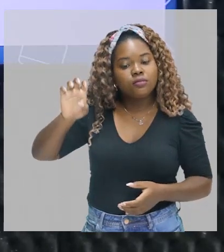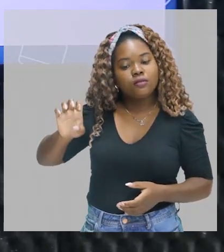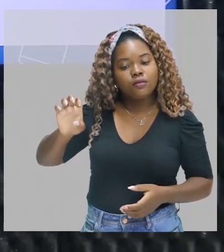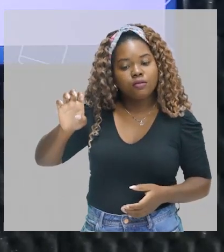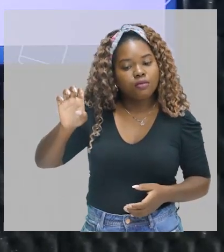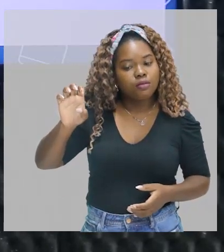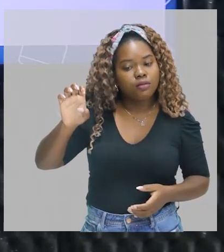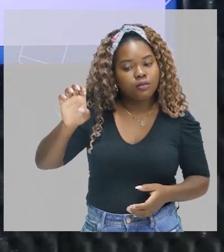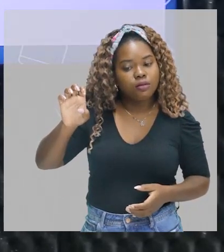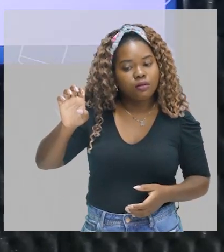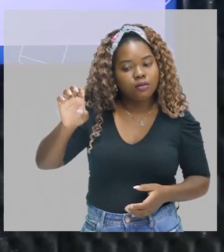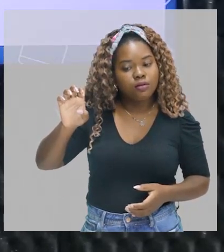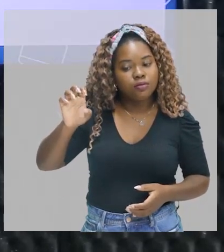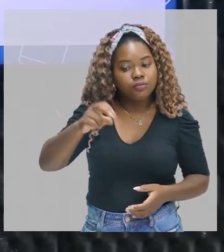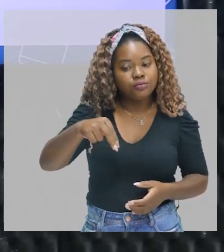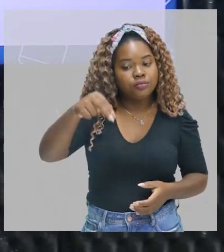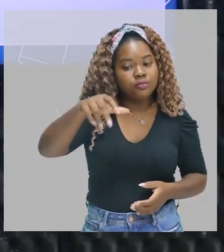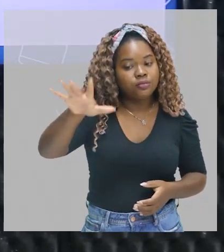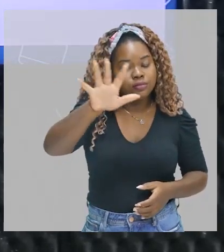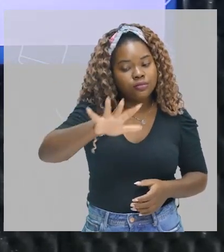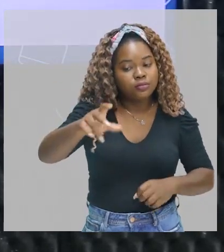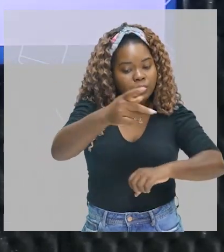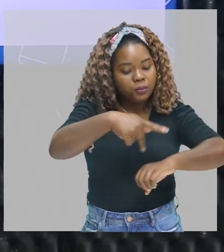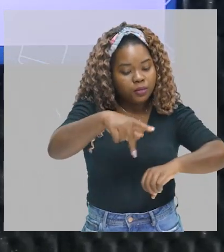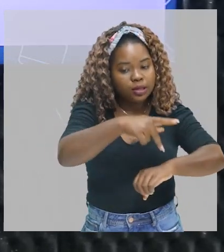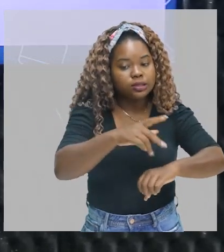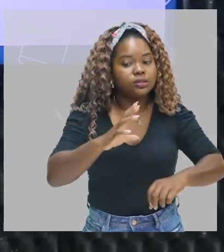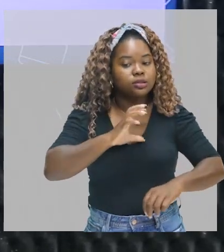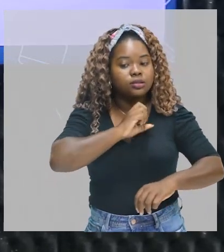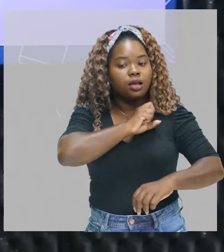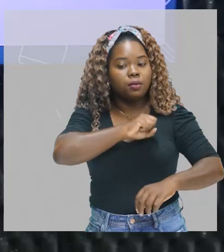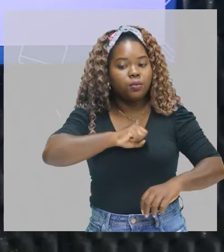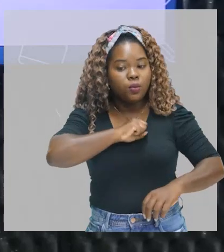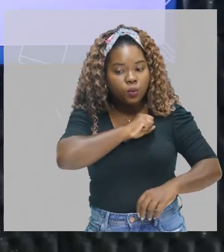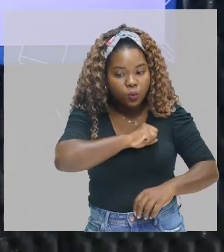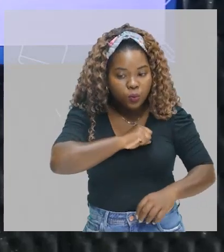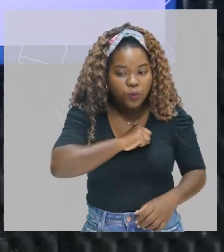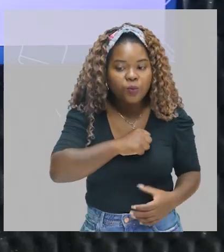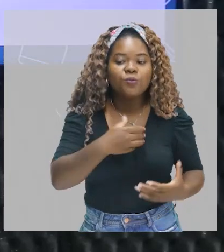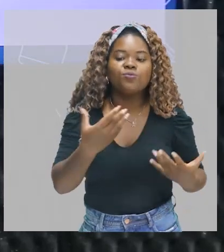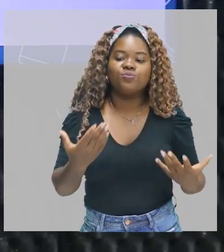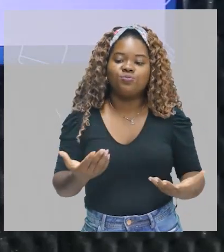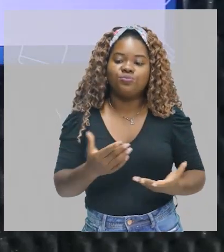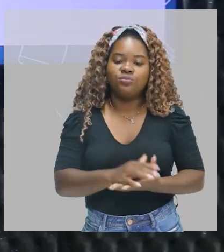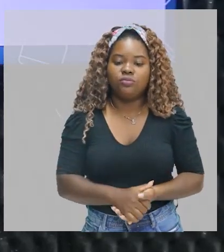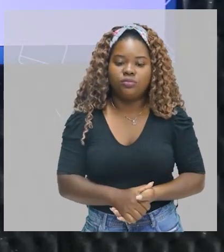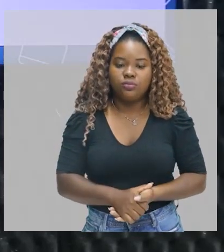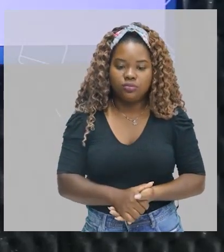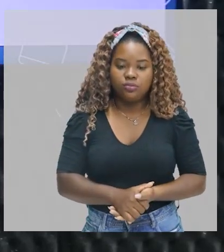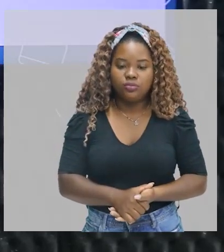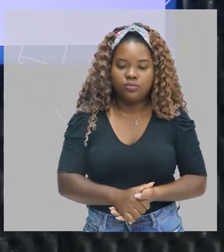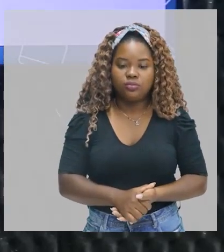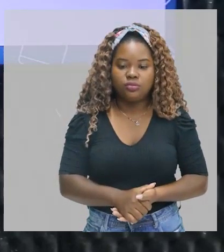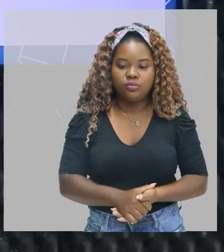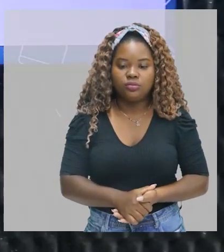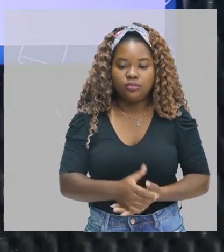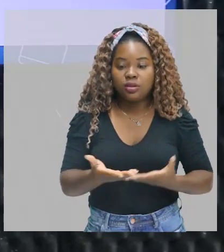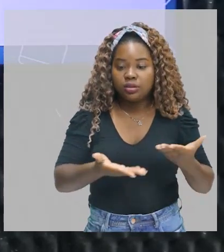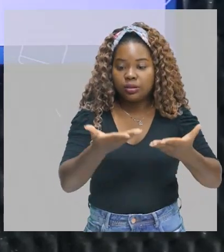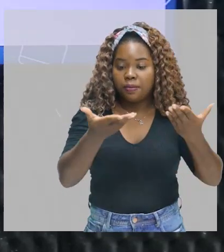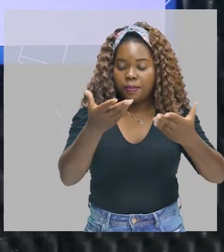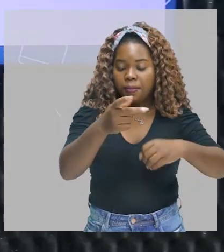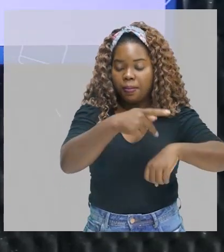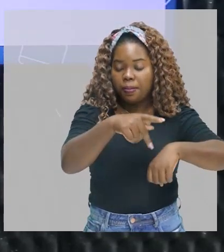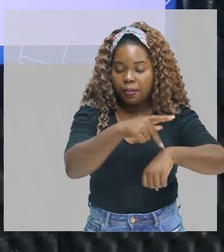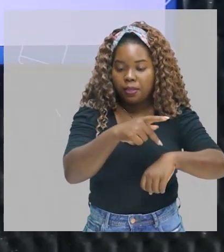Ou, voltado para temas nacionalistas, desinteressou-se do elemento exótico incompatível com essa